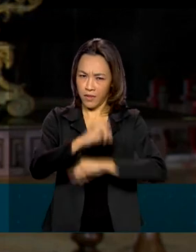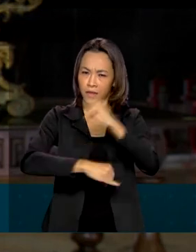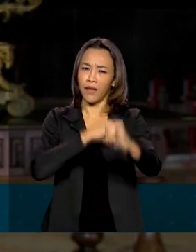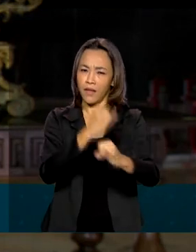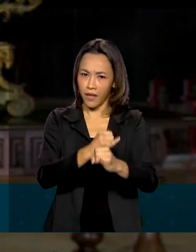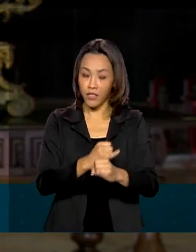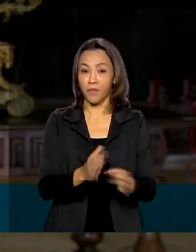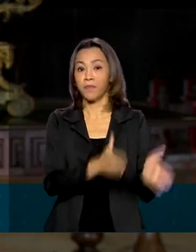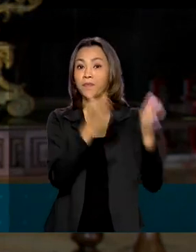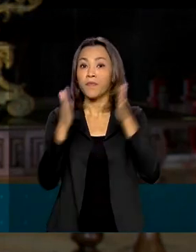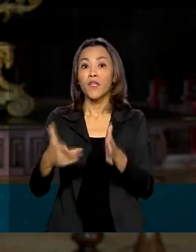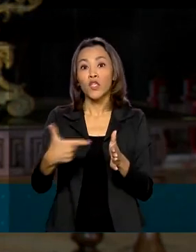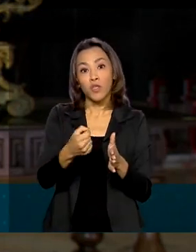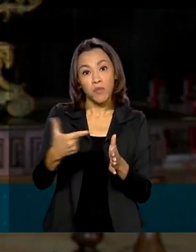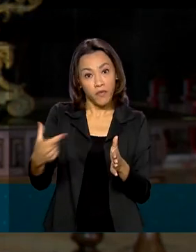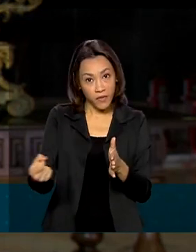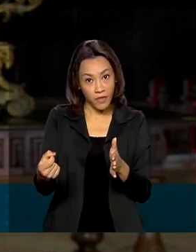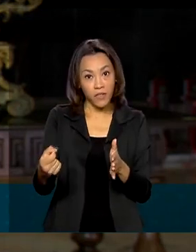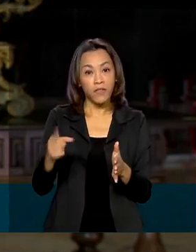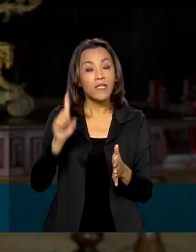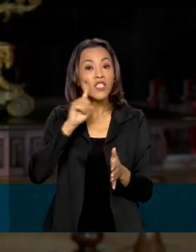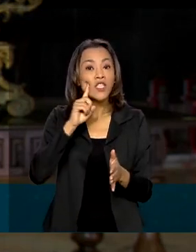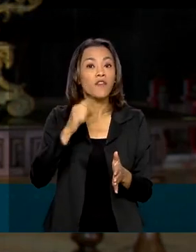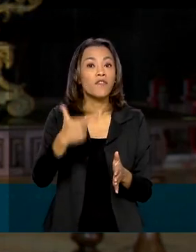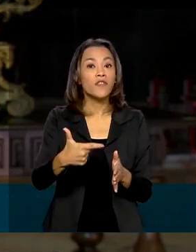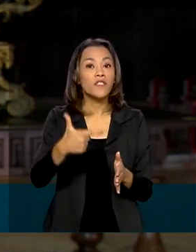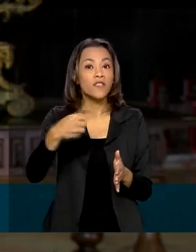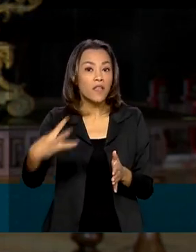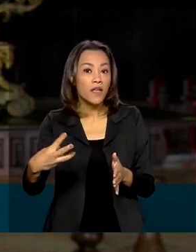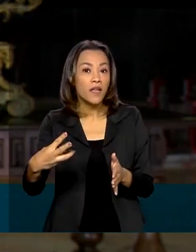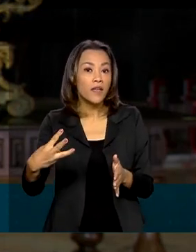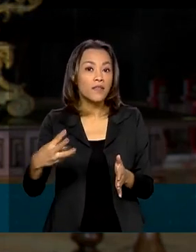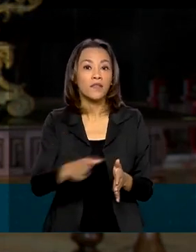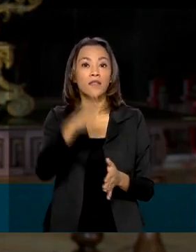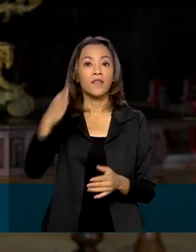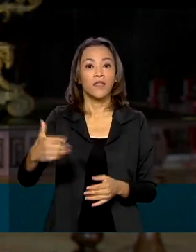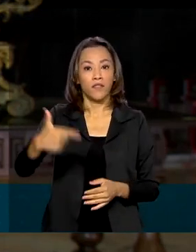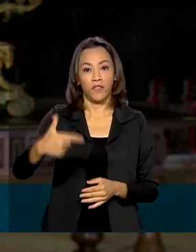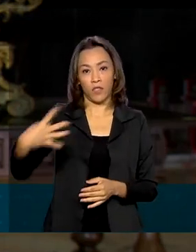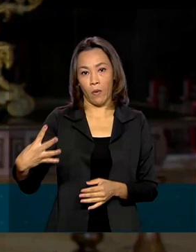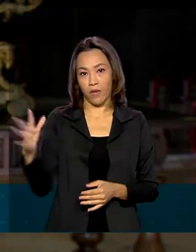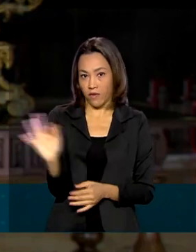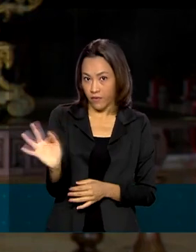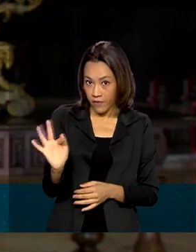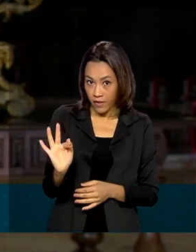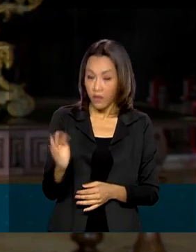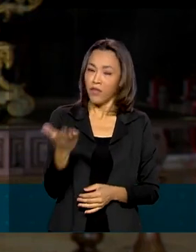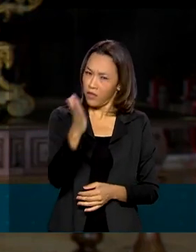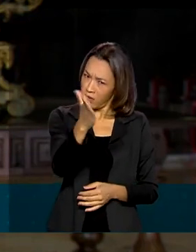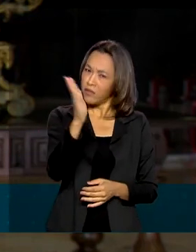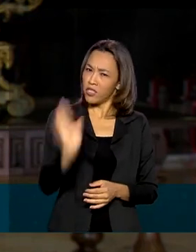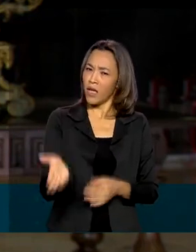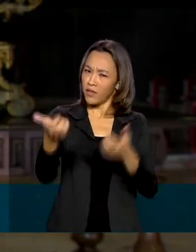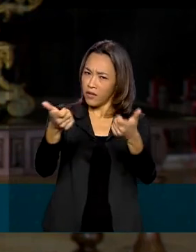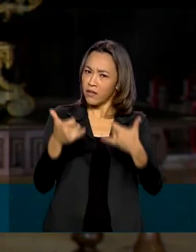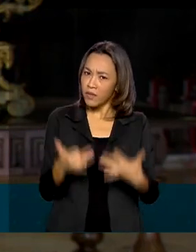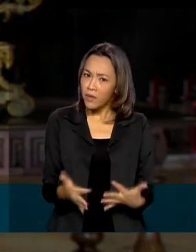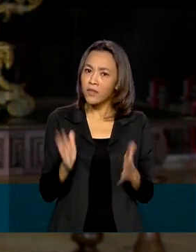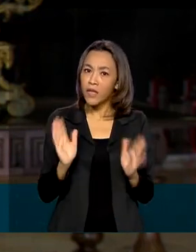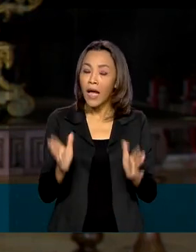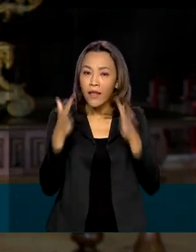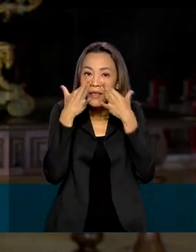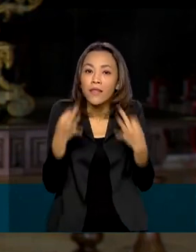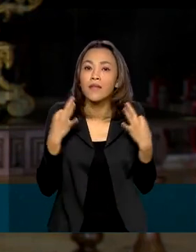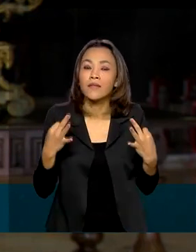o Enem 2020, a reaplicação será em 23 e 24 de fevereiro. E como você falou, Renata, é preciso prestar